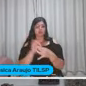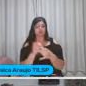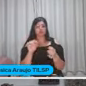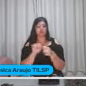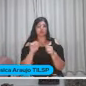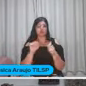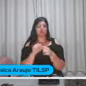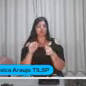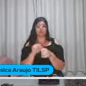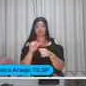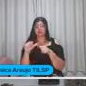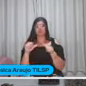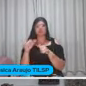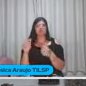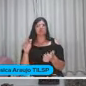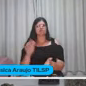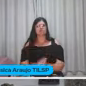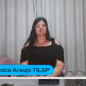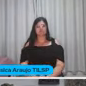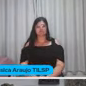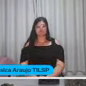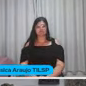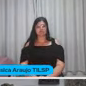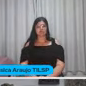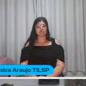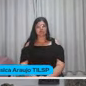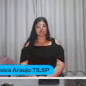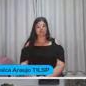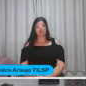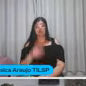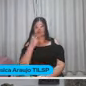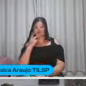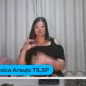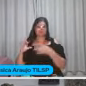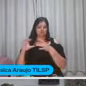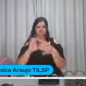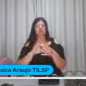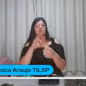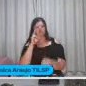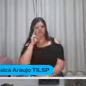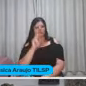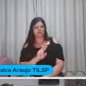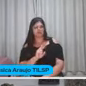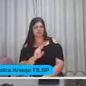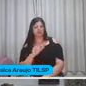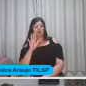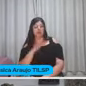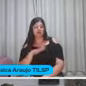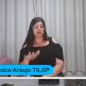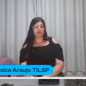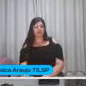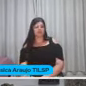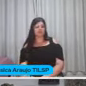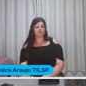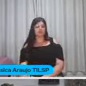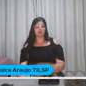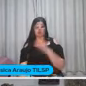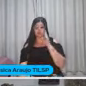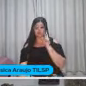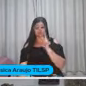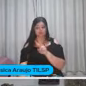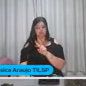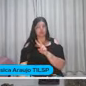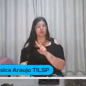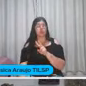nenhuma intervenção concreta E aí, gente Quando a gente fala De contextualizar Veja só A criança tem que... A gente tem que mostrar A